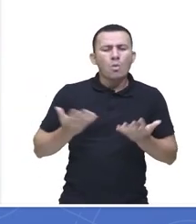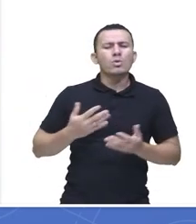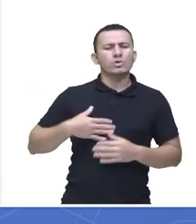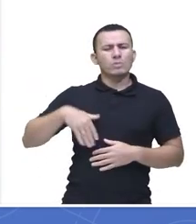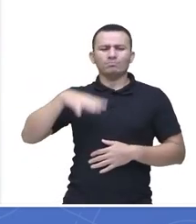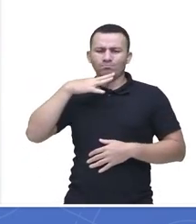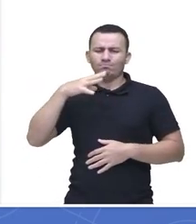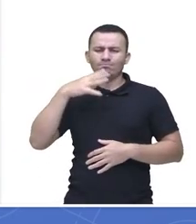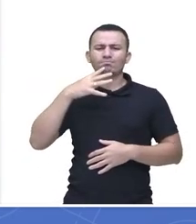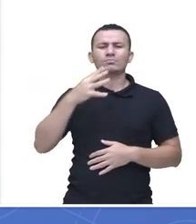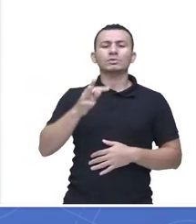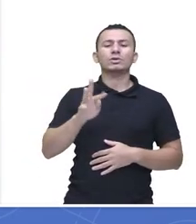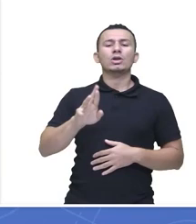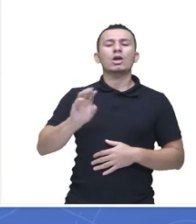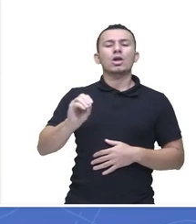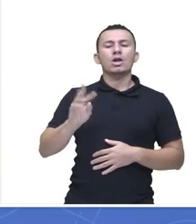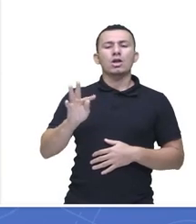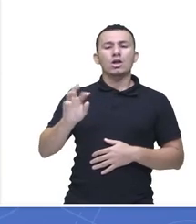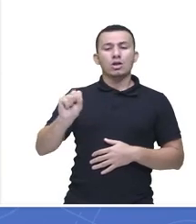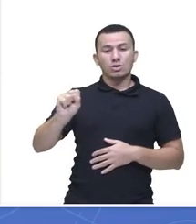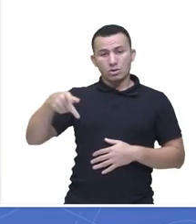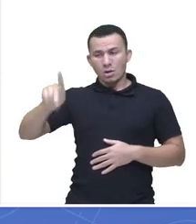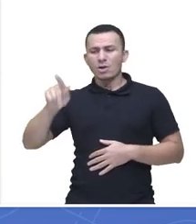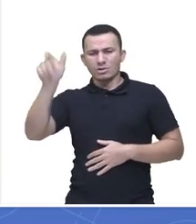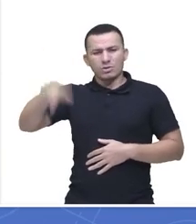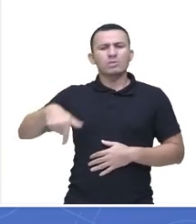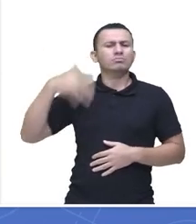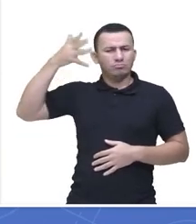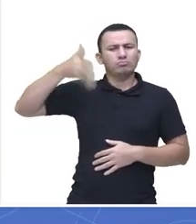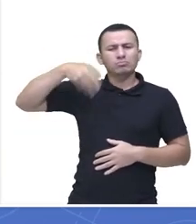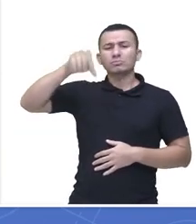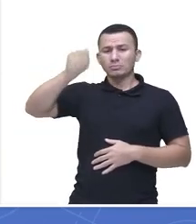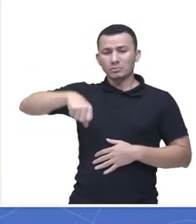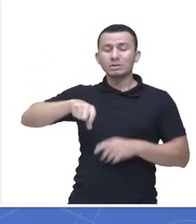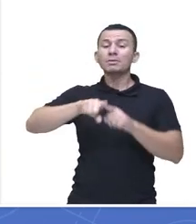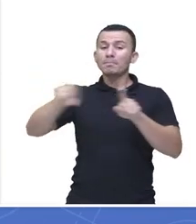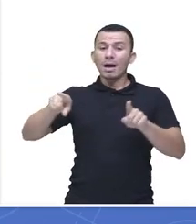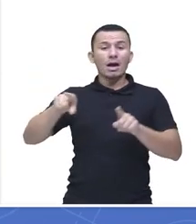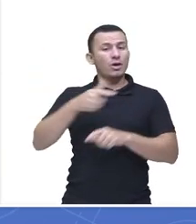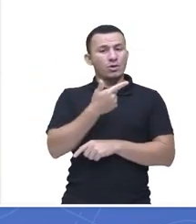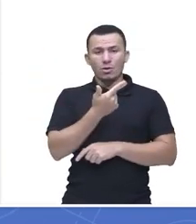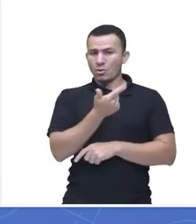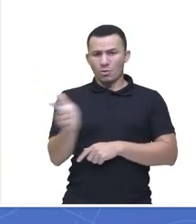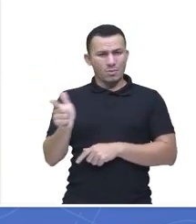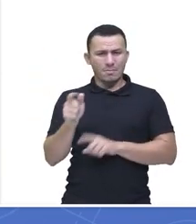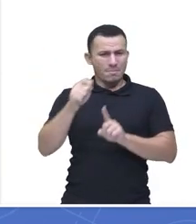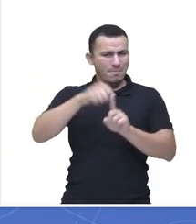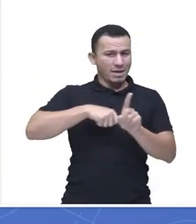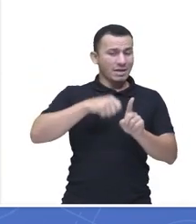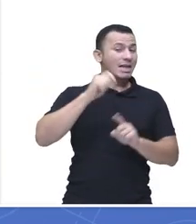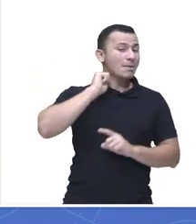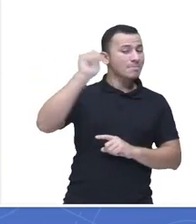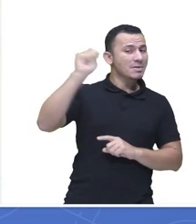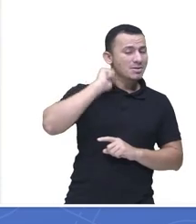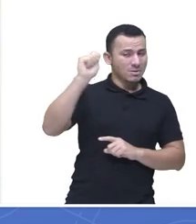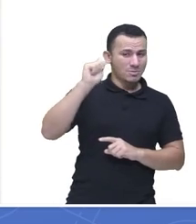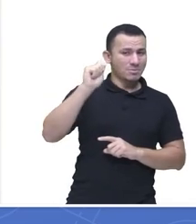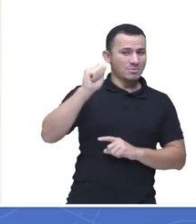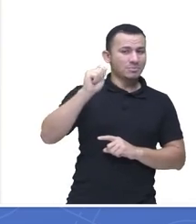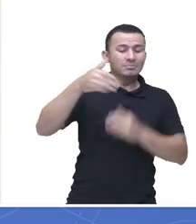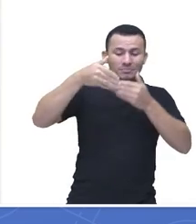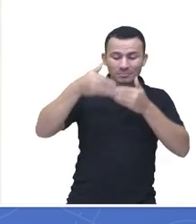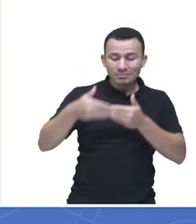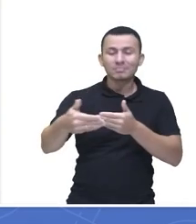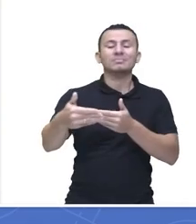discursou. Existem imagens raríssimas sobre esse momento. Porém, foi no mês de abril, porque vai ter a outra, vai